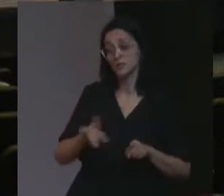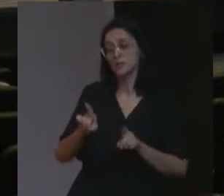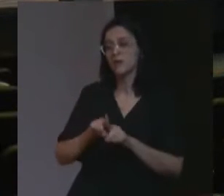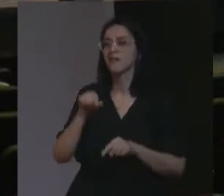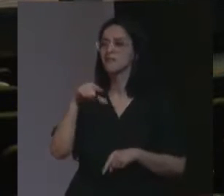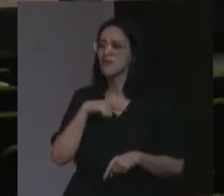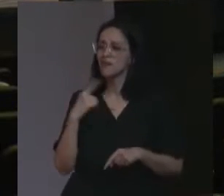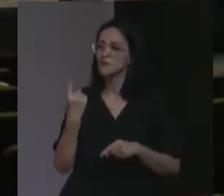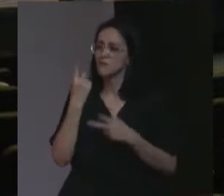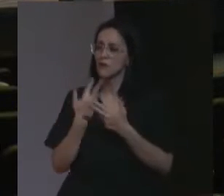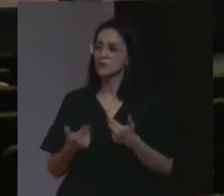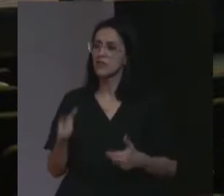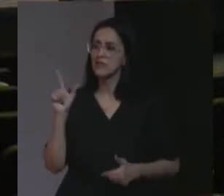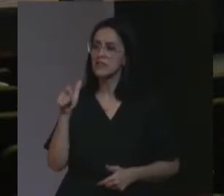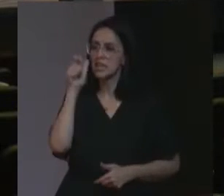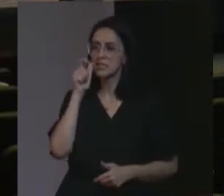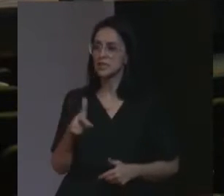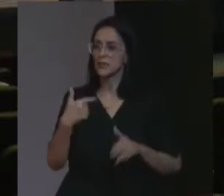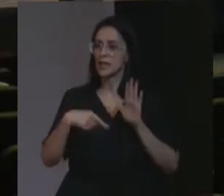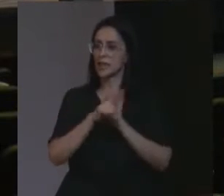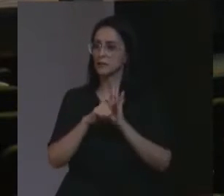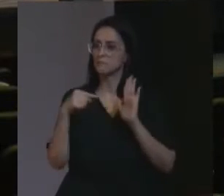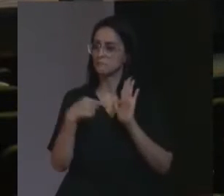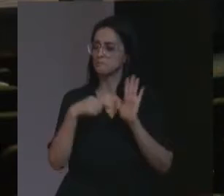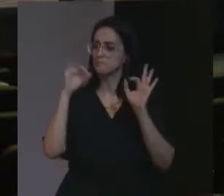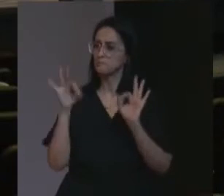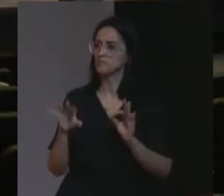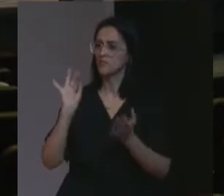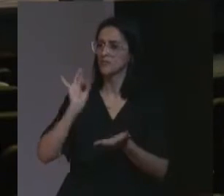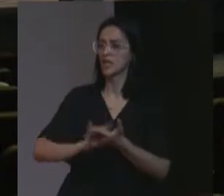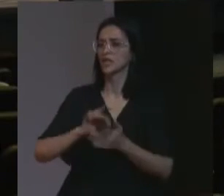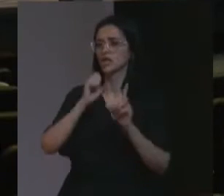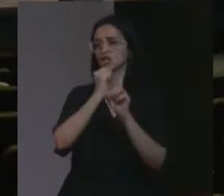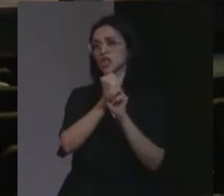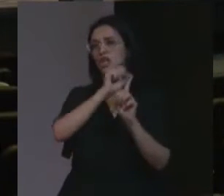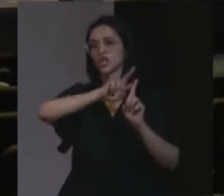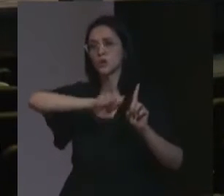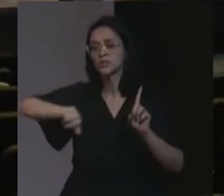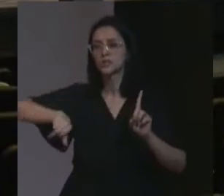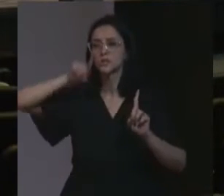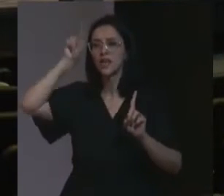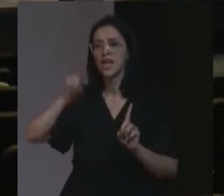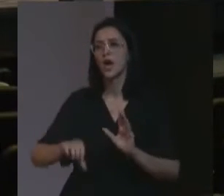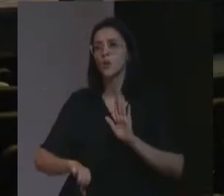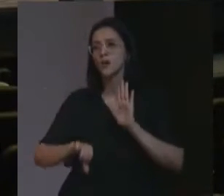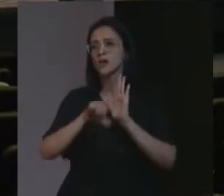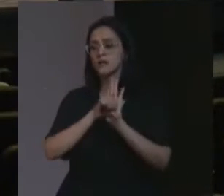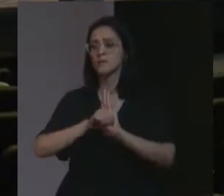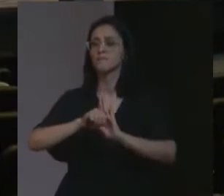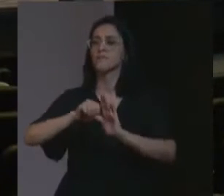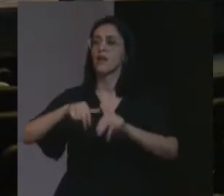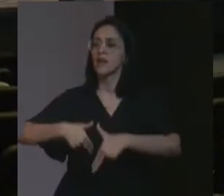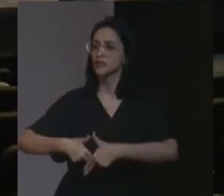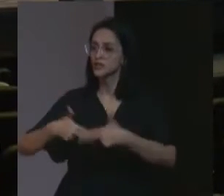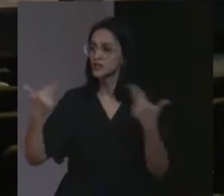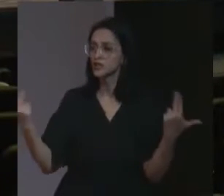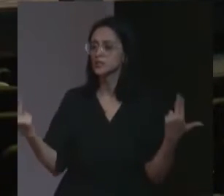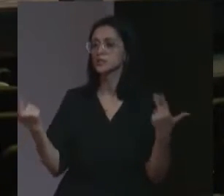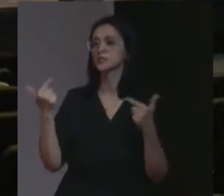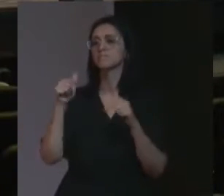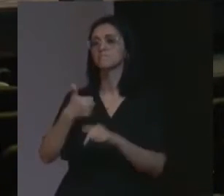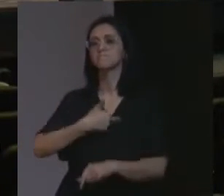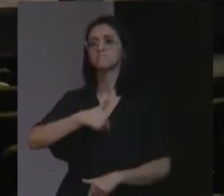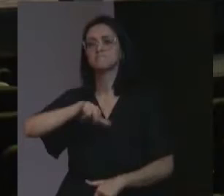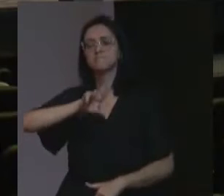da lei, que, ela, de fato, o genocídio, é um crime, contra, uma etnia, um segmento,